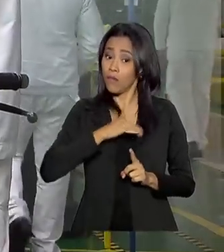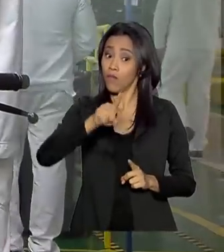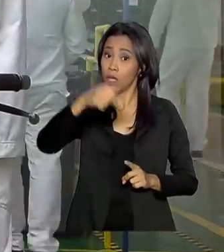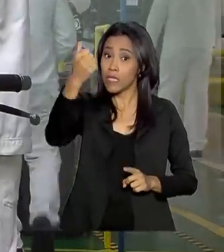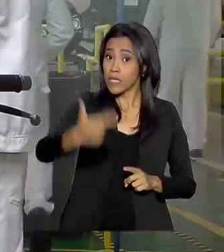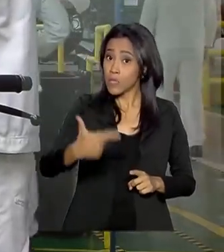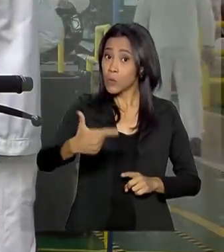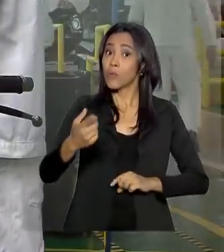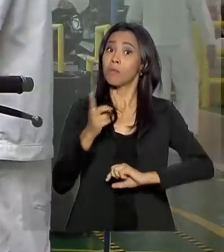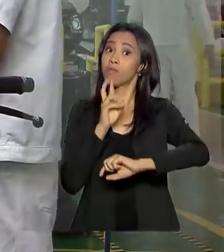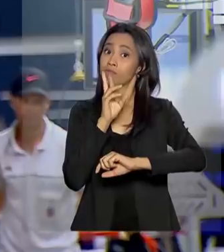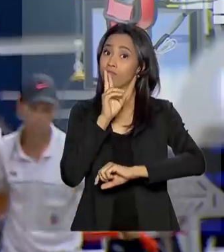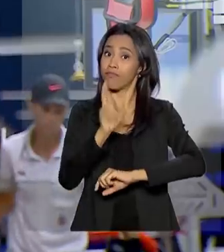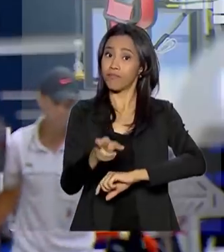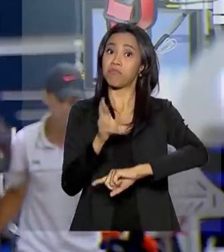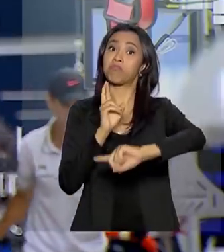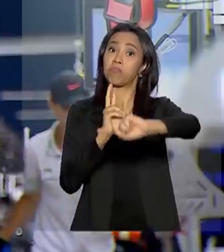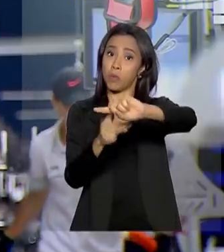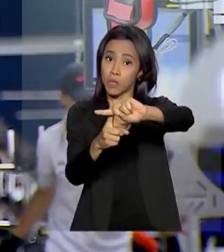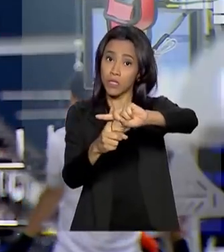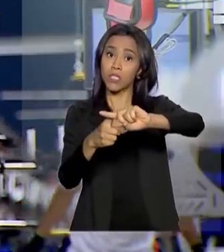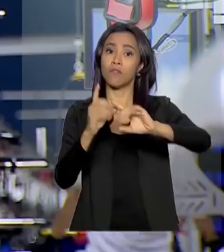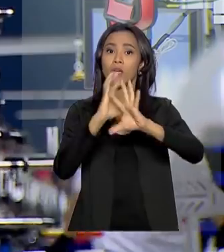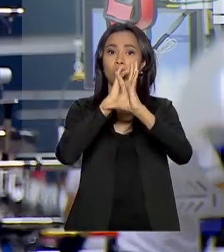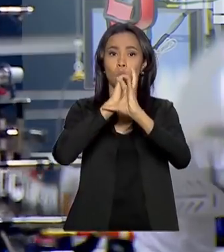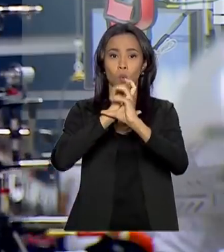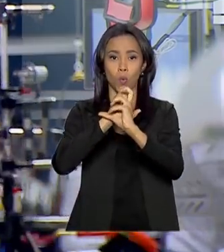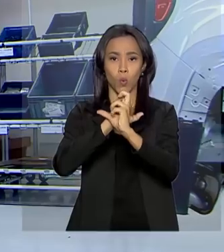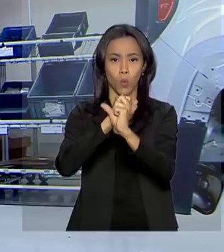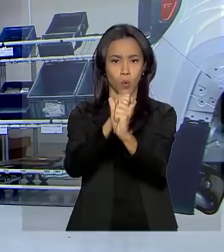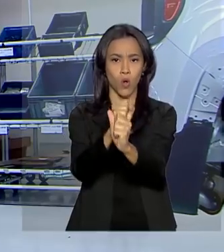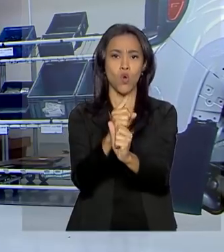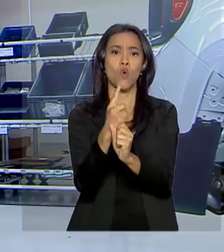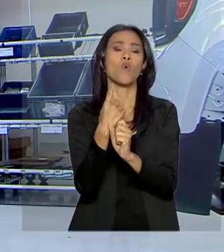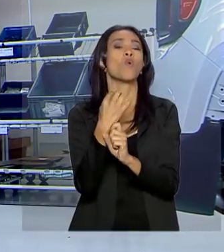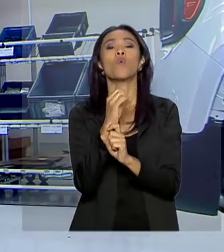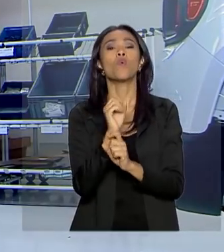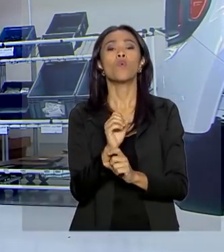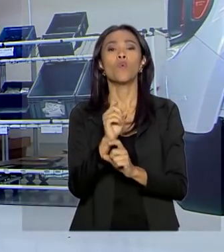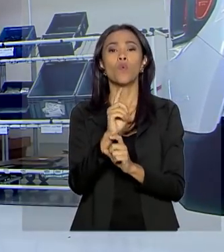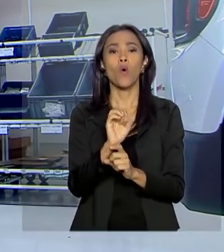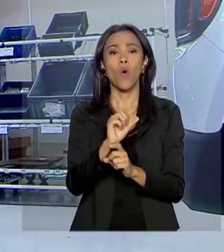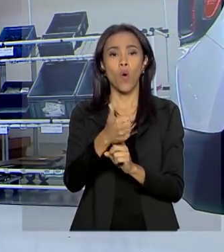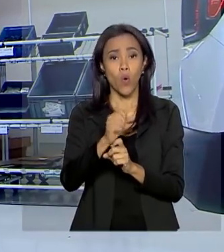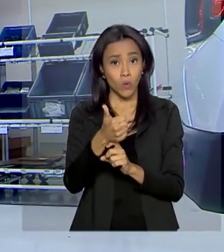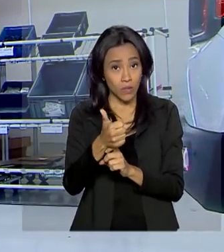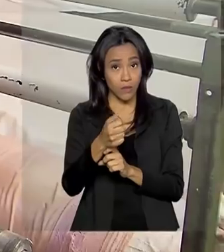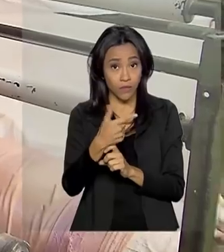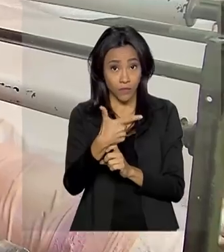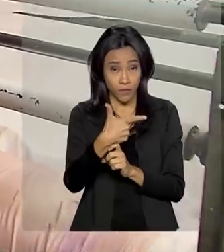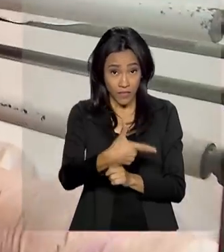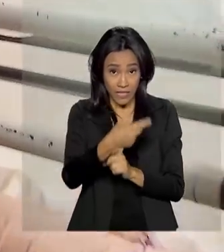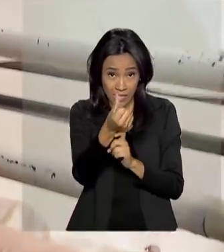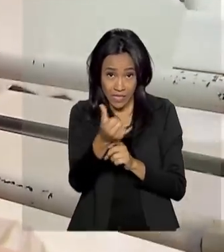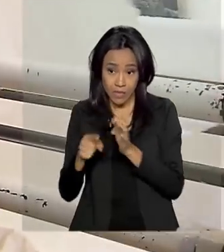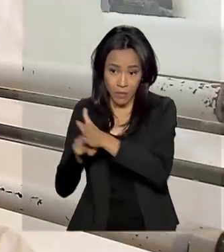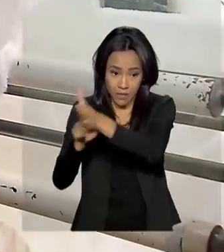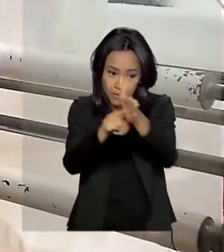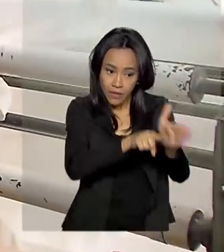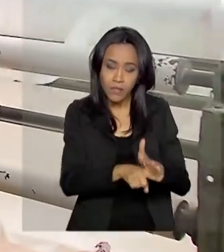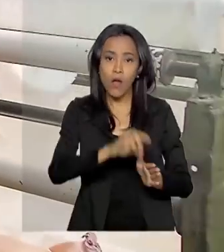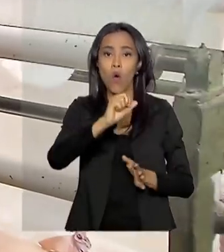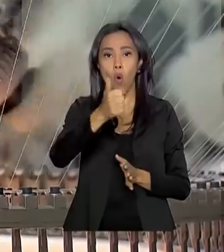taxa positiva seguida, com um acúmulo de 1,5% nesse período. 11 dos 26 ramos pesquisados